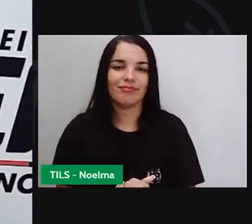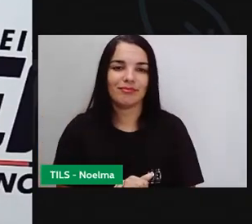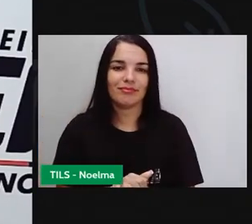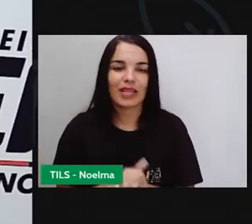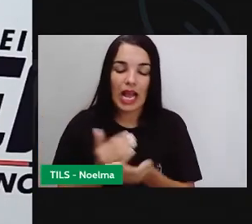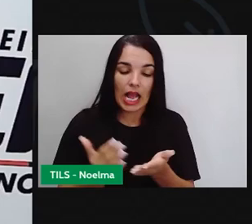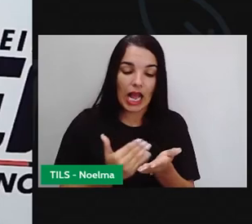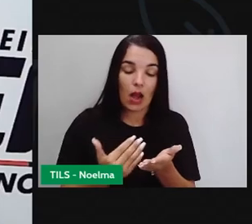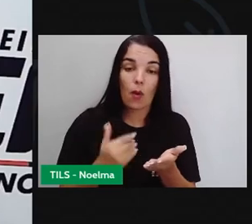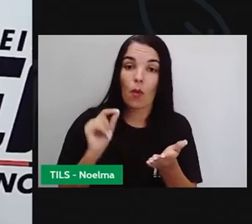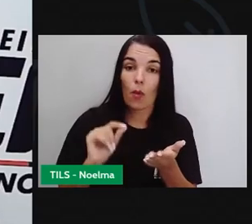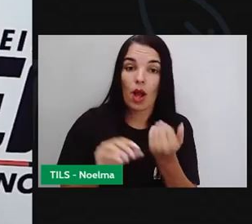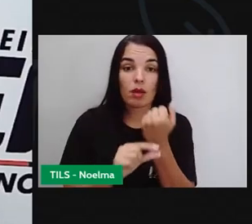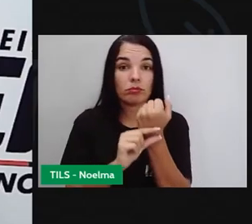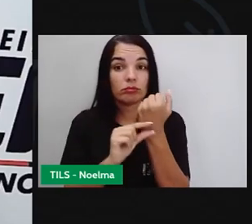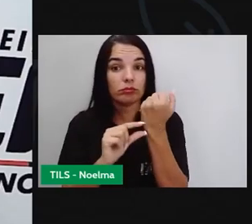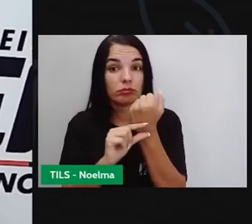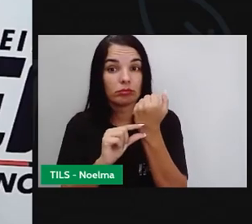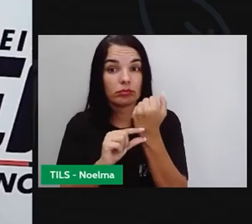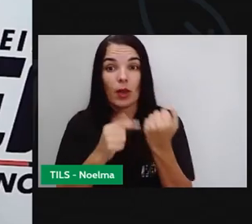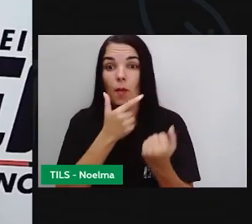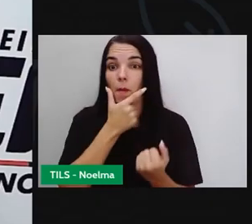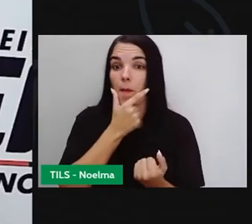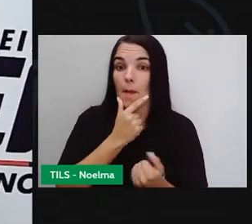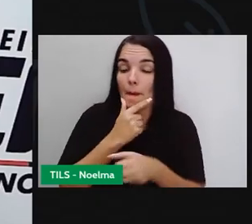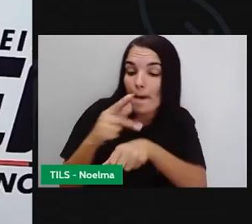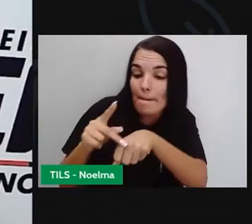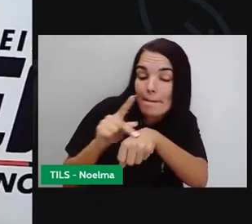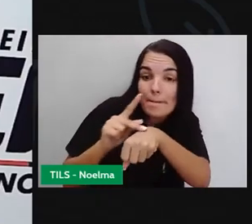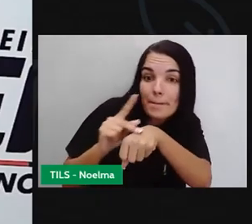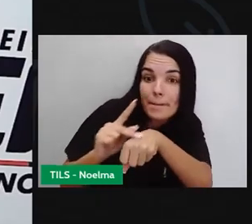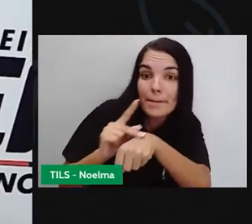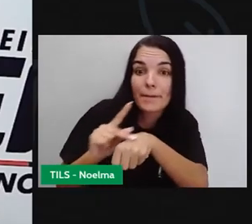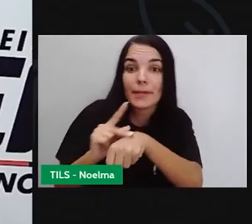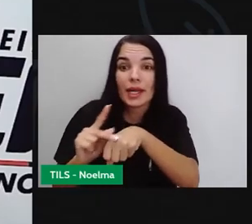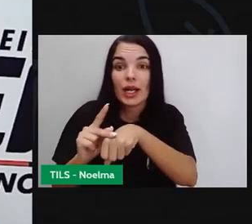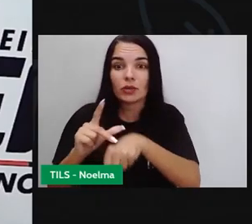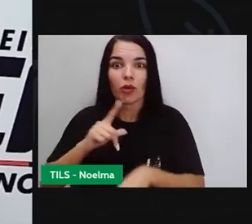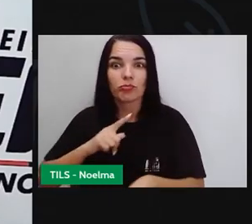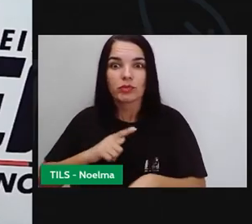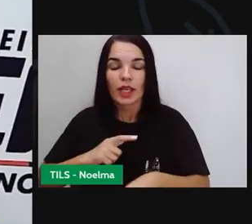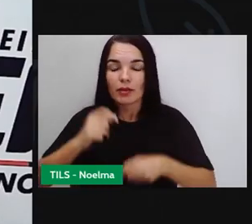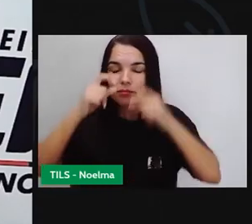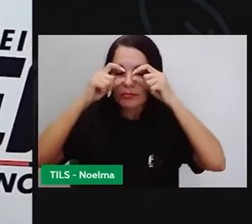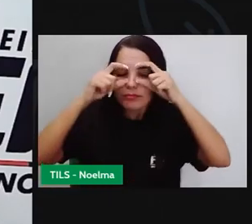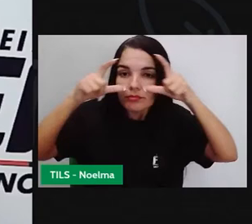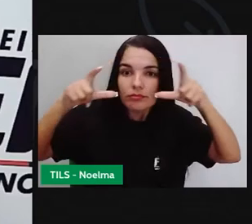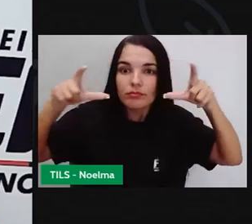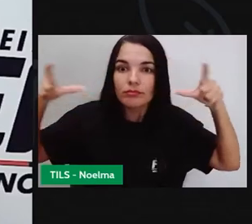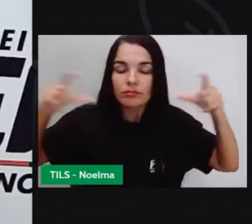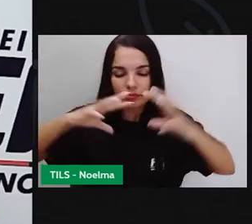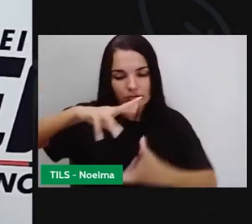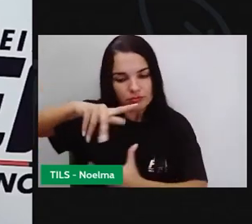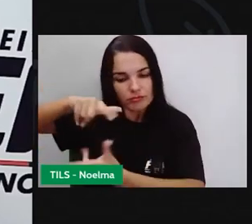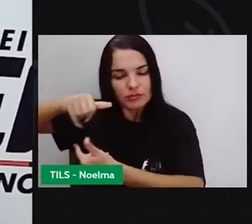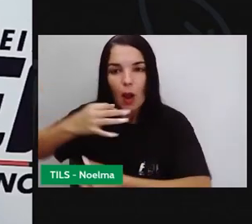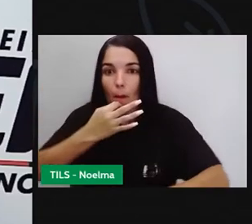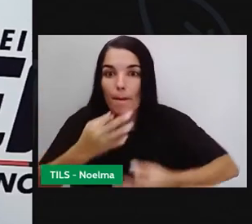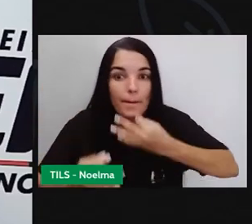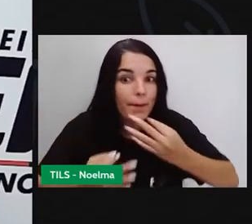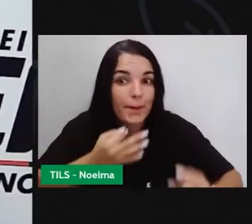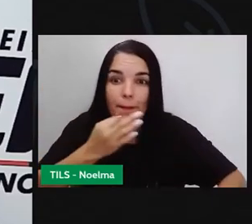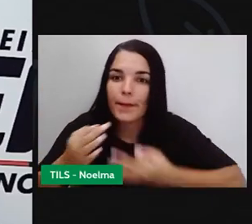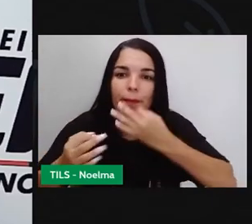um escritor negro que tinha uma visão de mundo bem e crítica no que diz